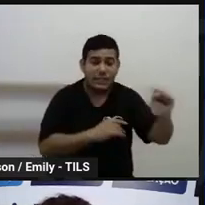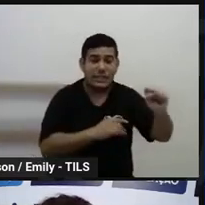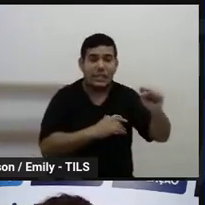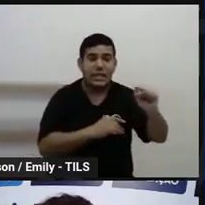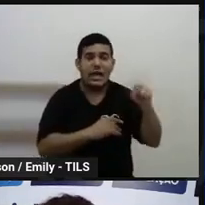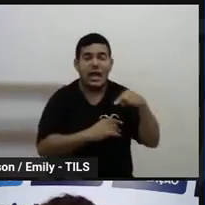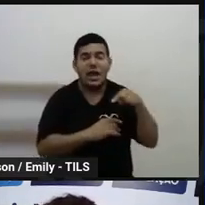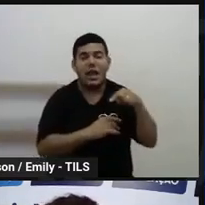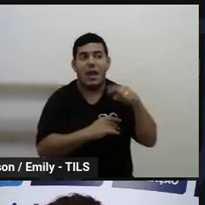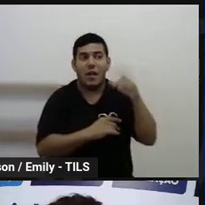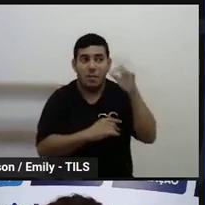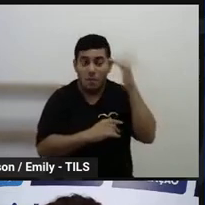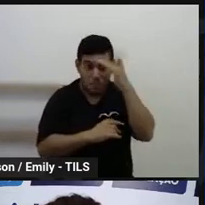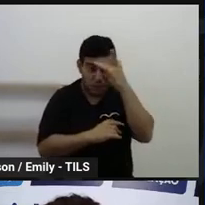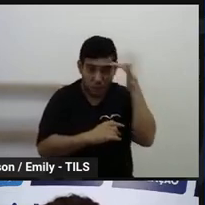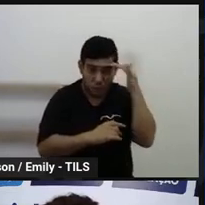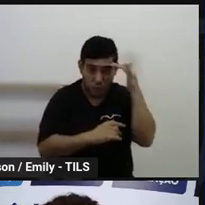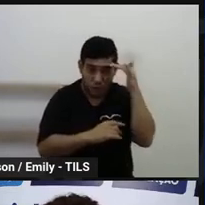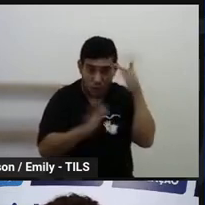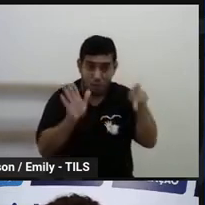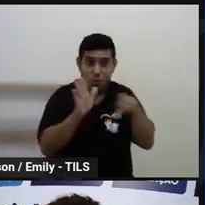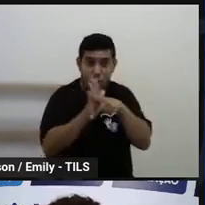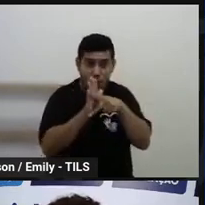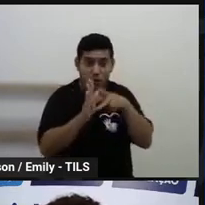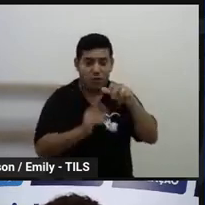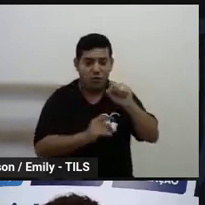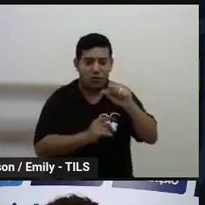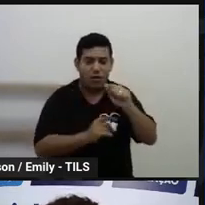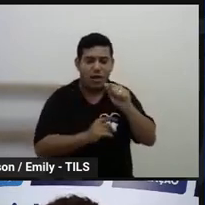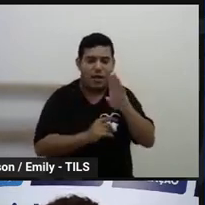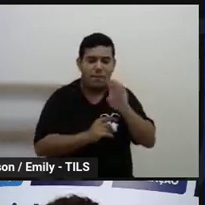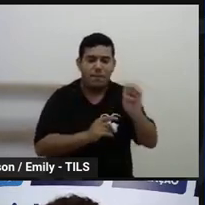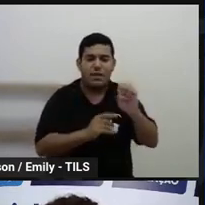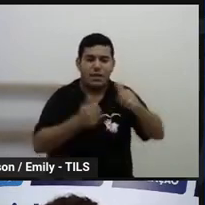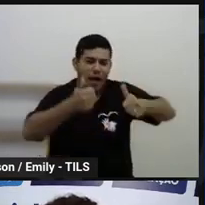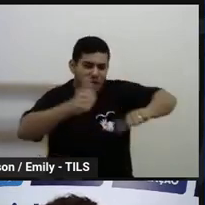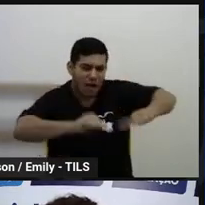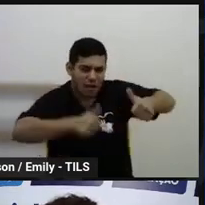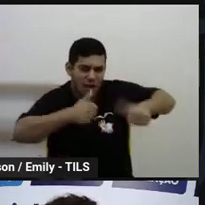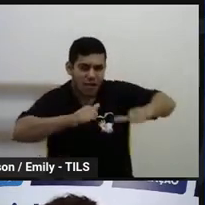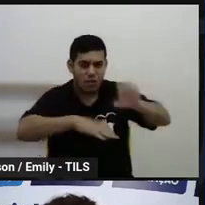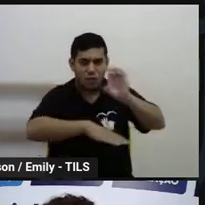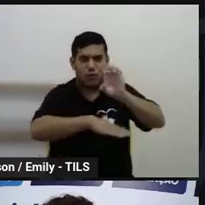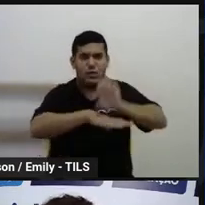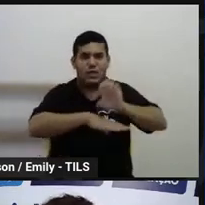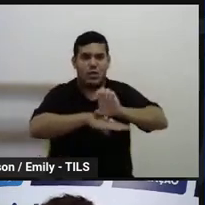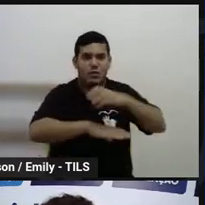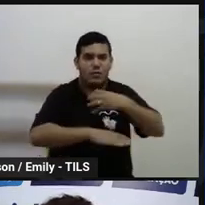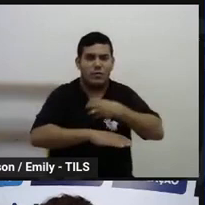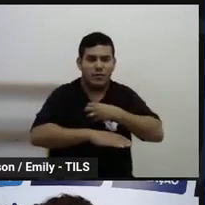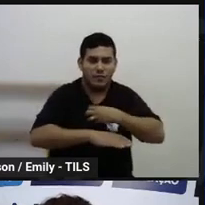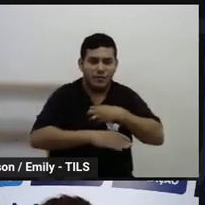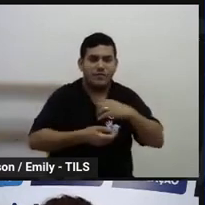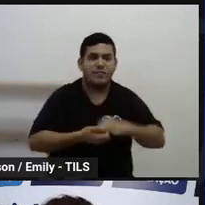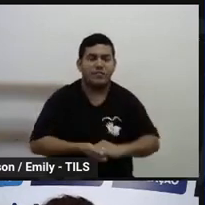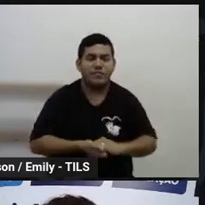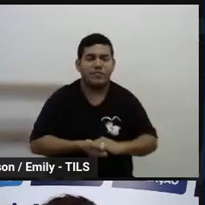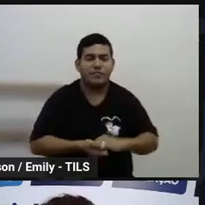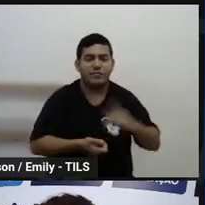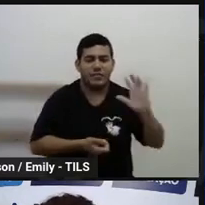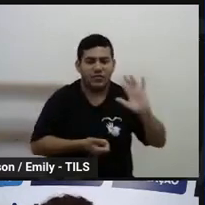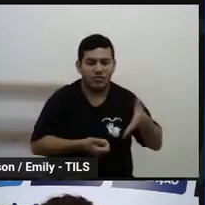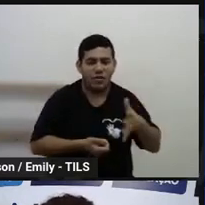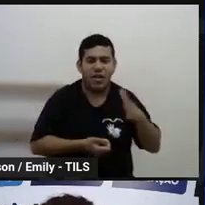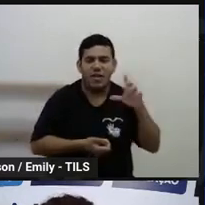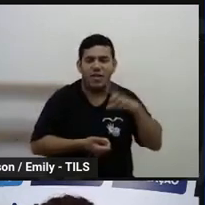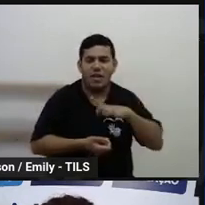do SAB, que é o sistema de avaliação, né, daqui da Bahia. E nós já temos, na plataforma do SAB,